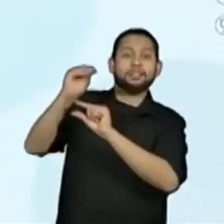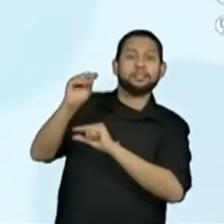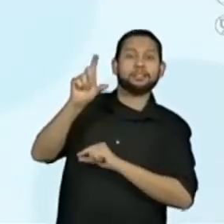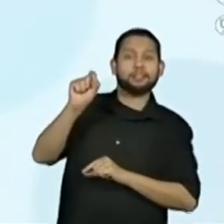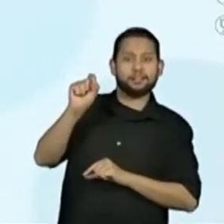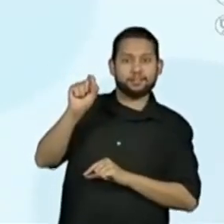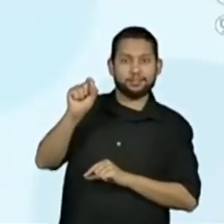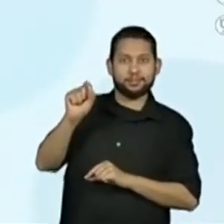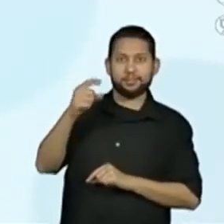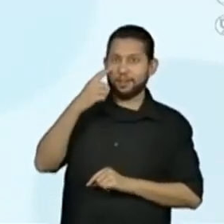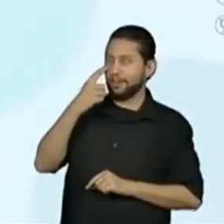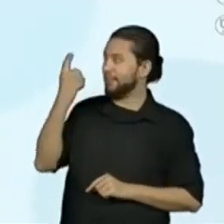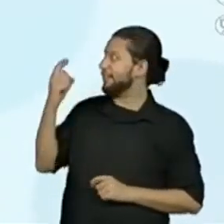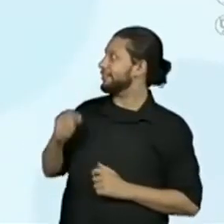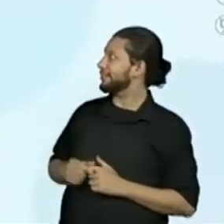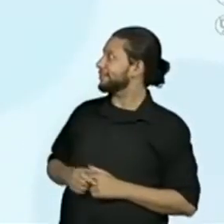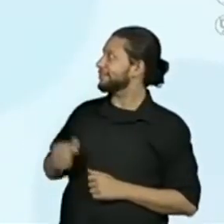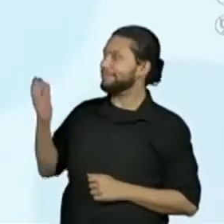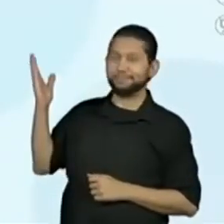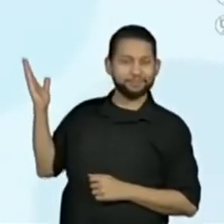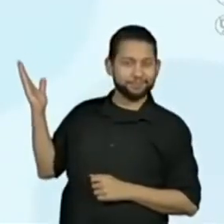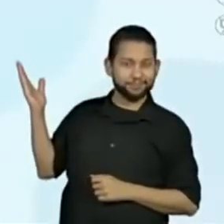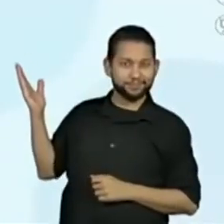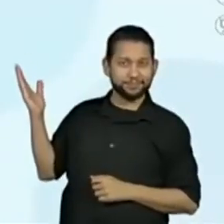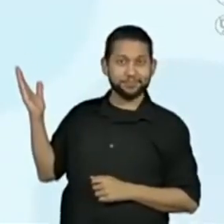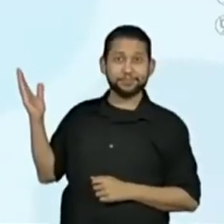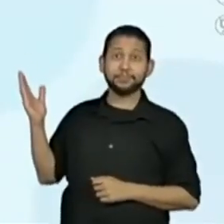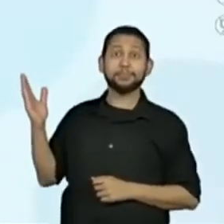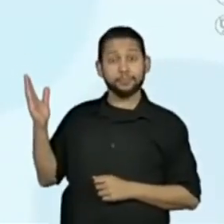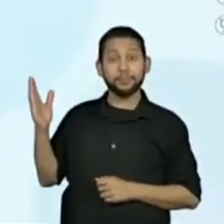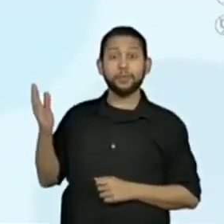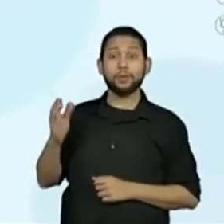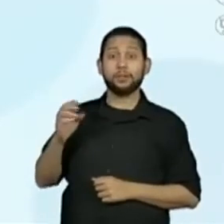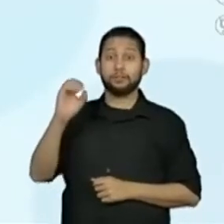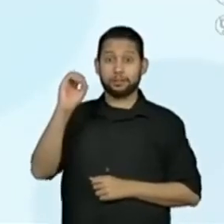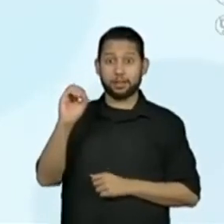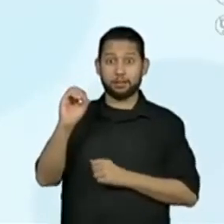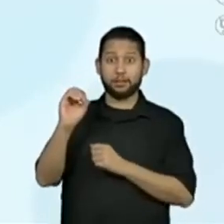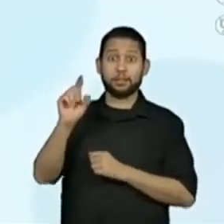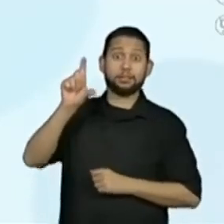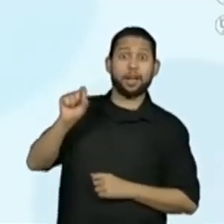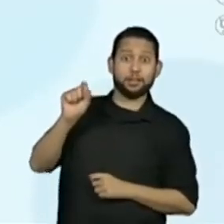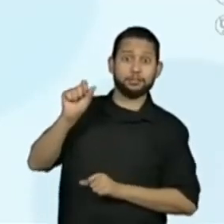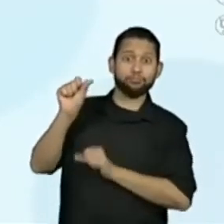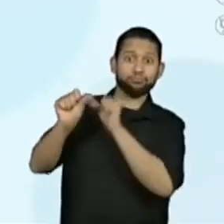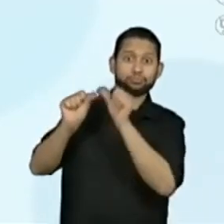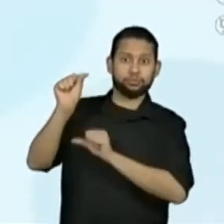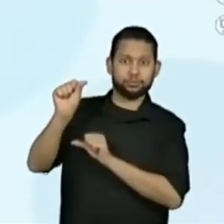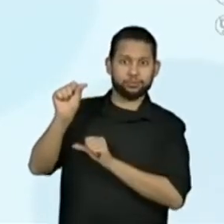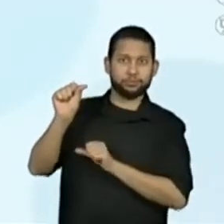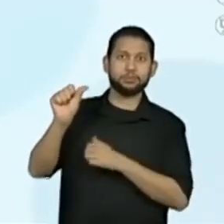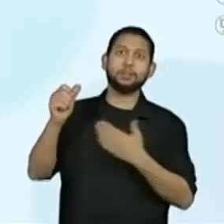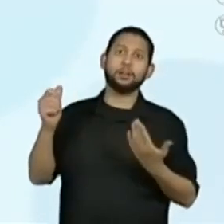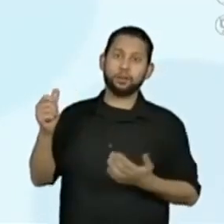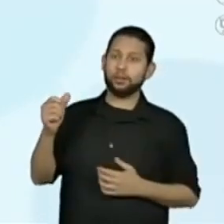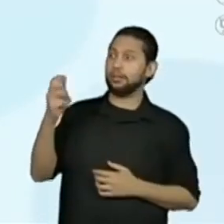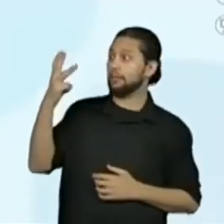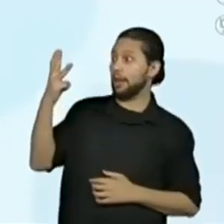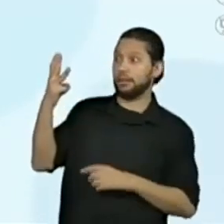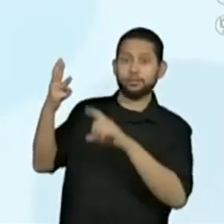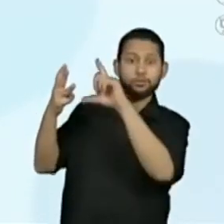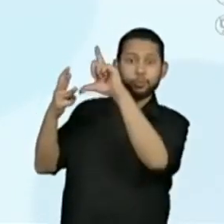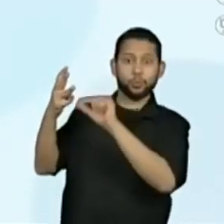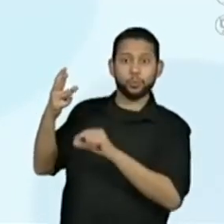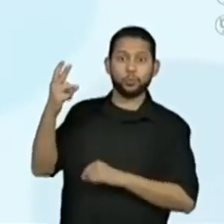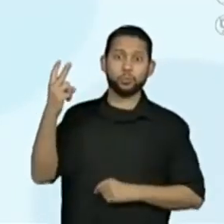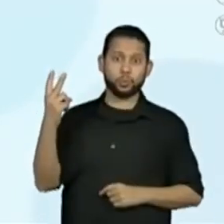3 vai emprestar para esse 0 e ele vai virar um 10 agora. Esse 3, agora é um 2. O